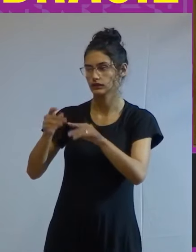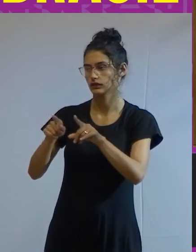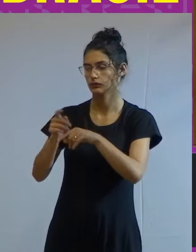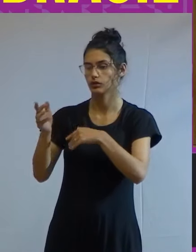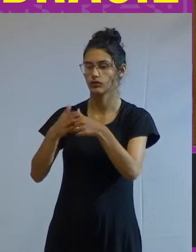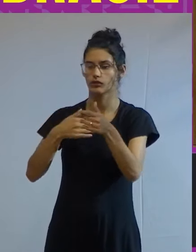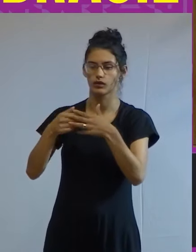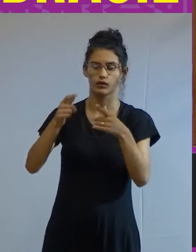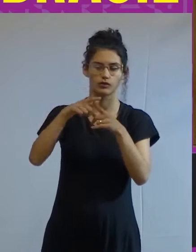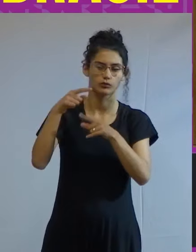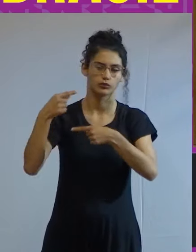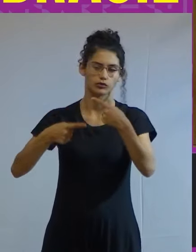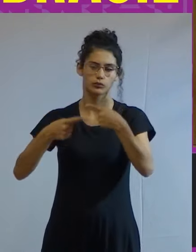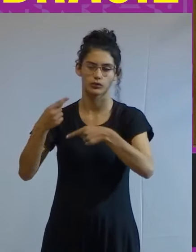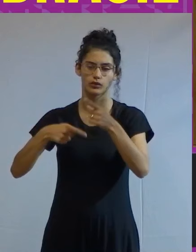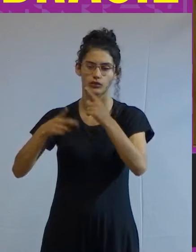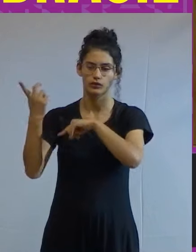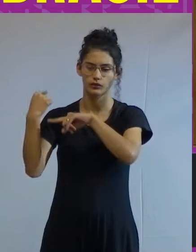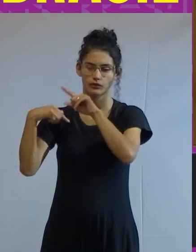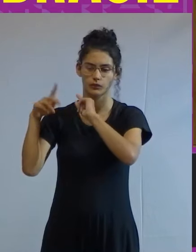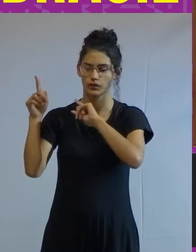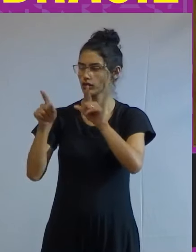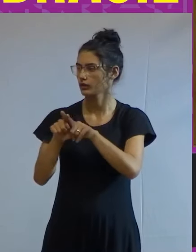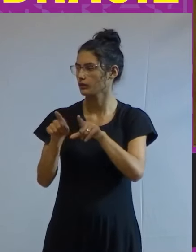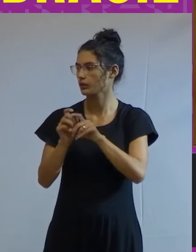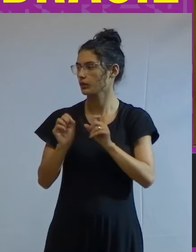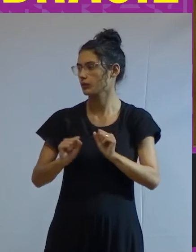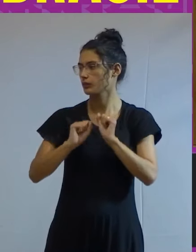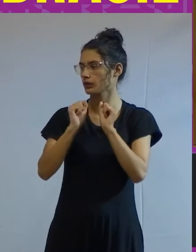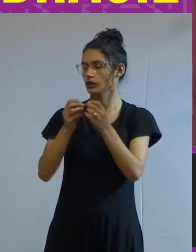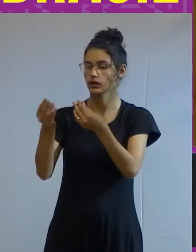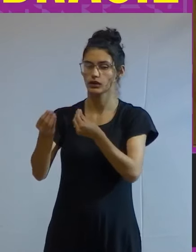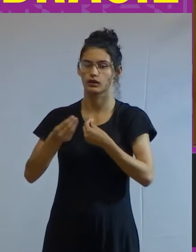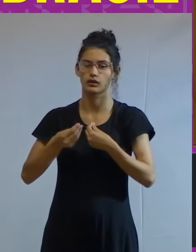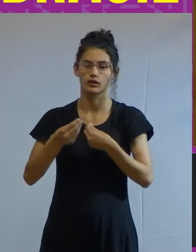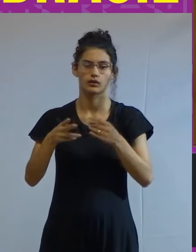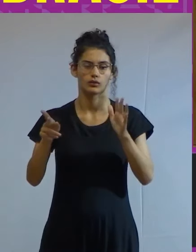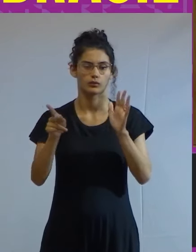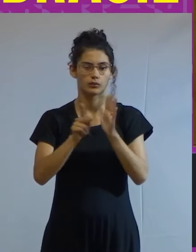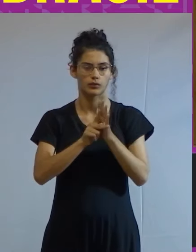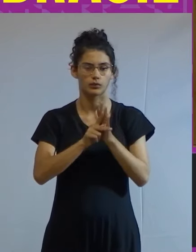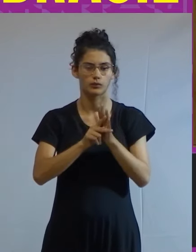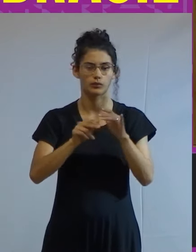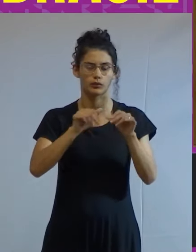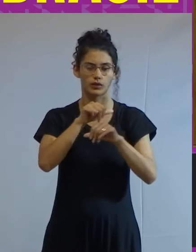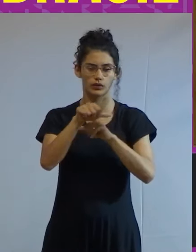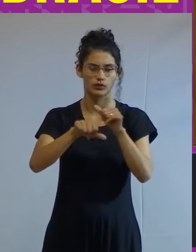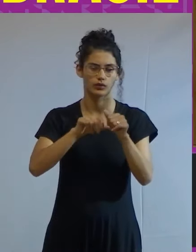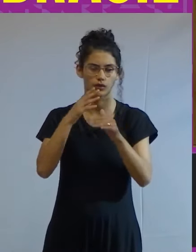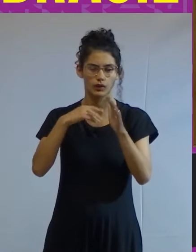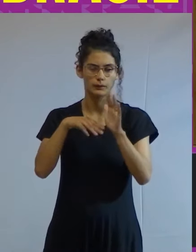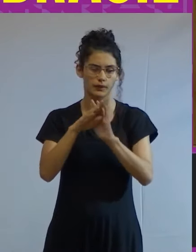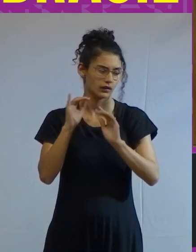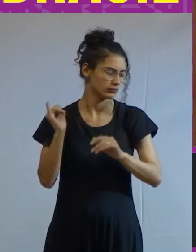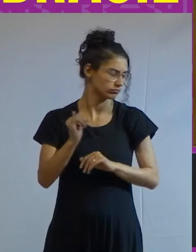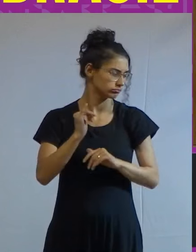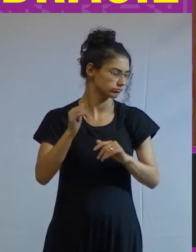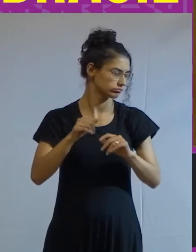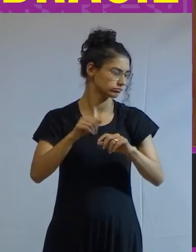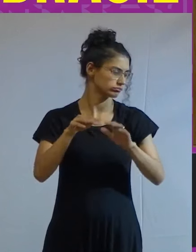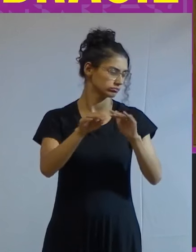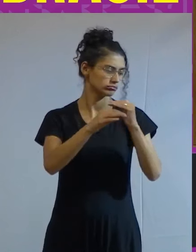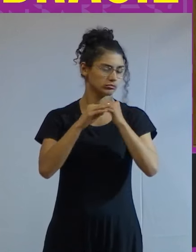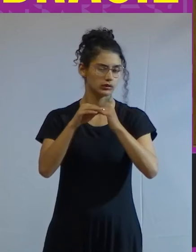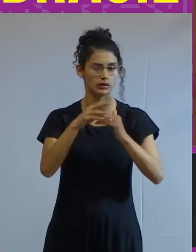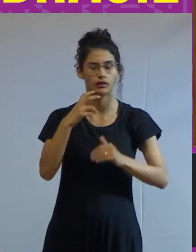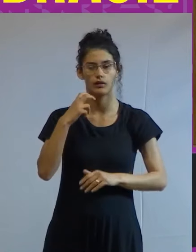qualquer tipo de política desenvolvimentista que poderia trazer em seu rastro mudanças mais duradouras no panorama